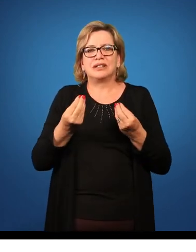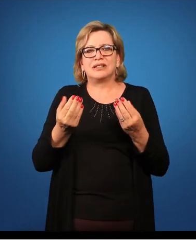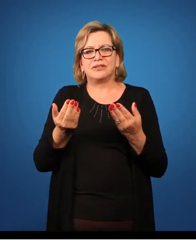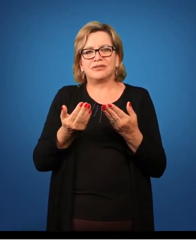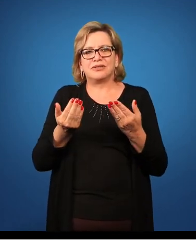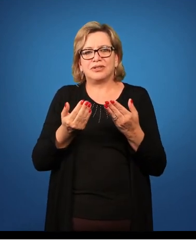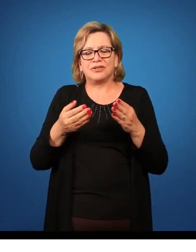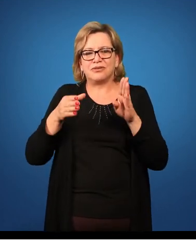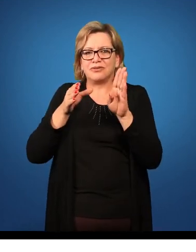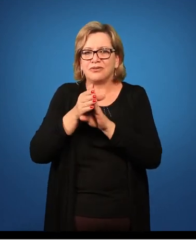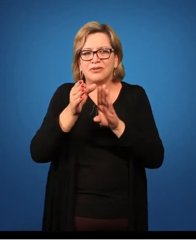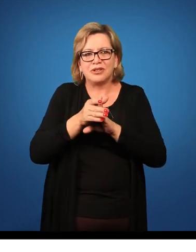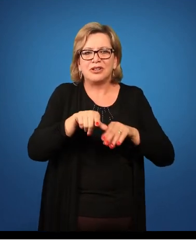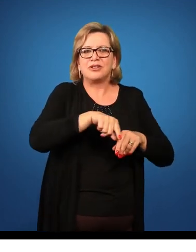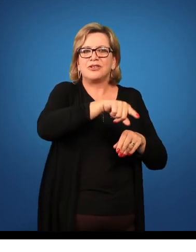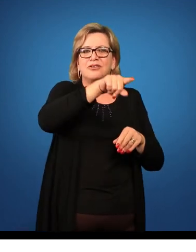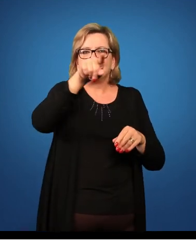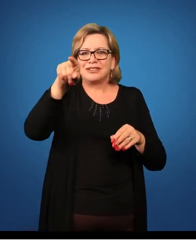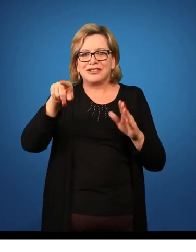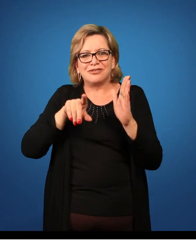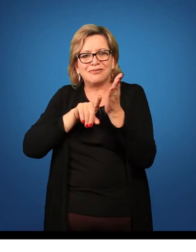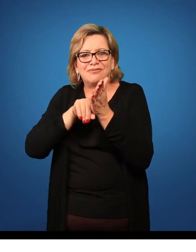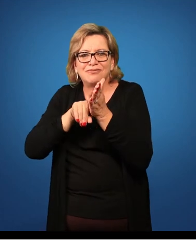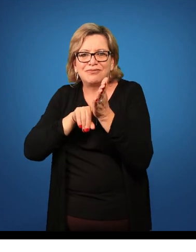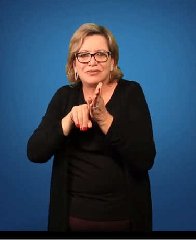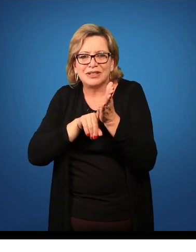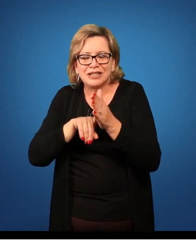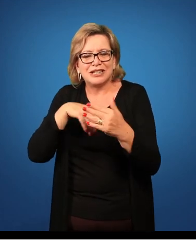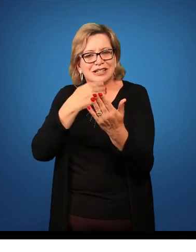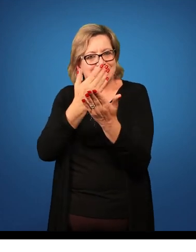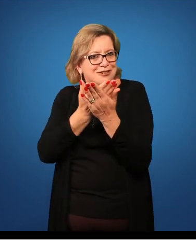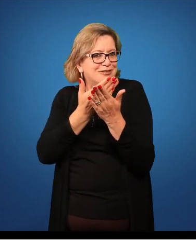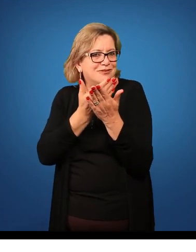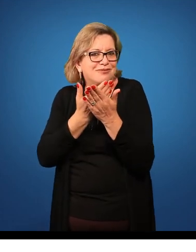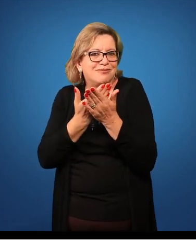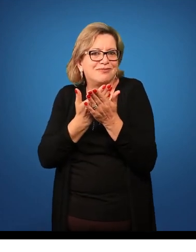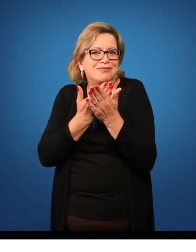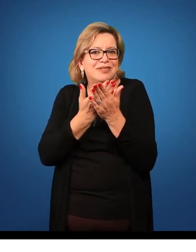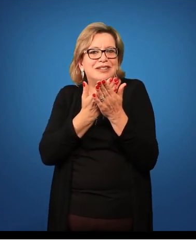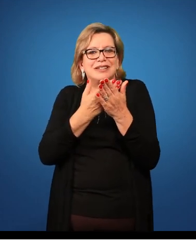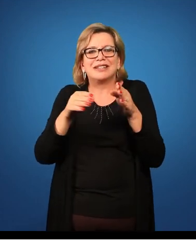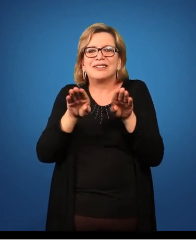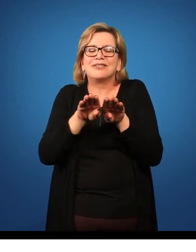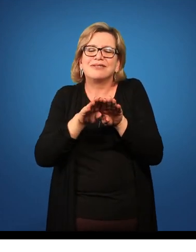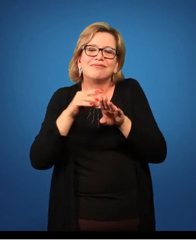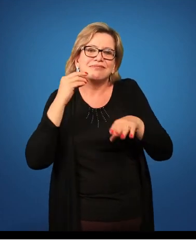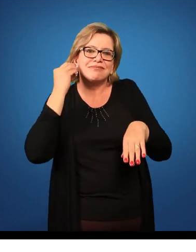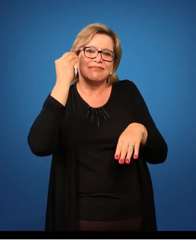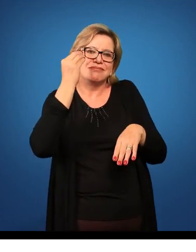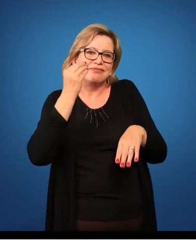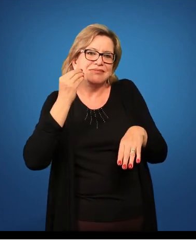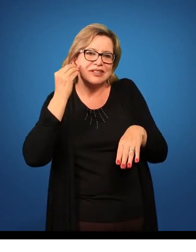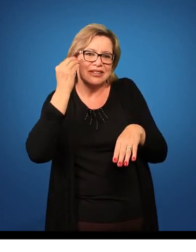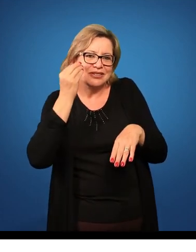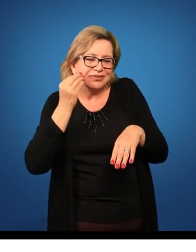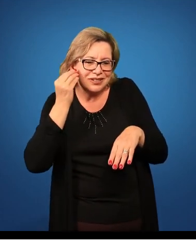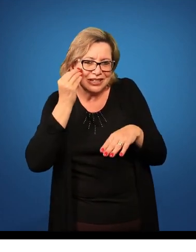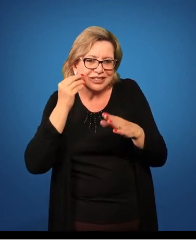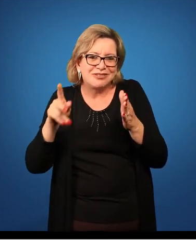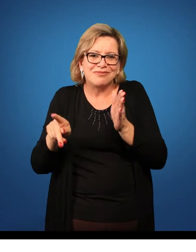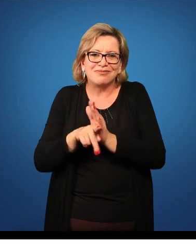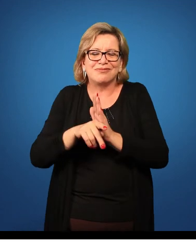sugiro que vocês pesquisem, que estudem e que experimentem também essas propostas